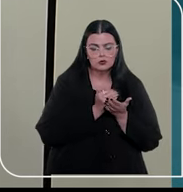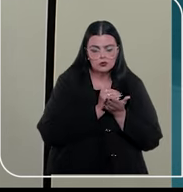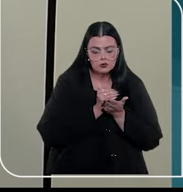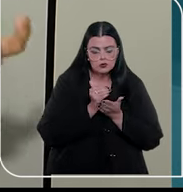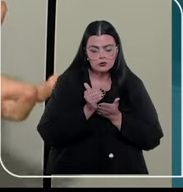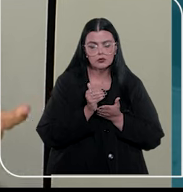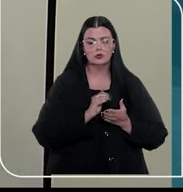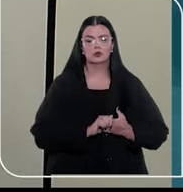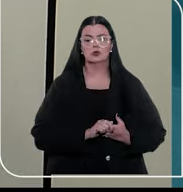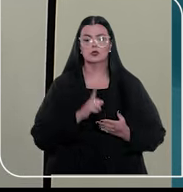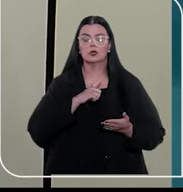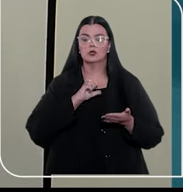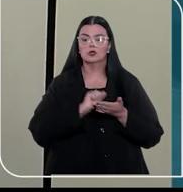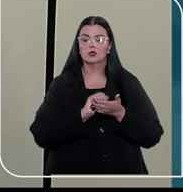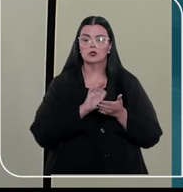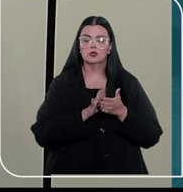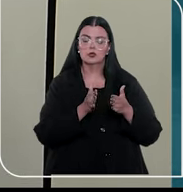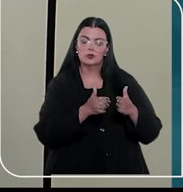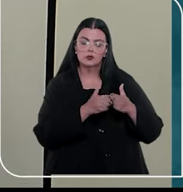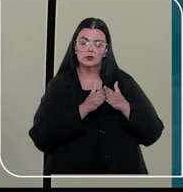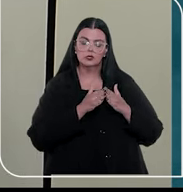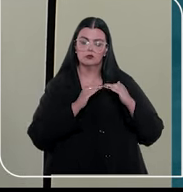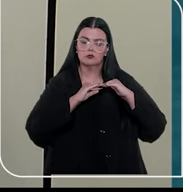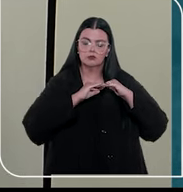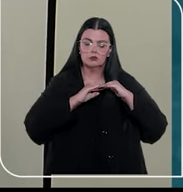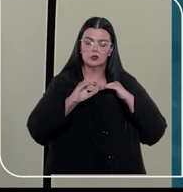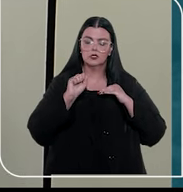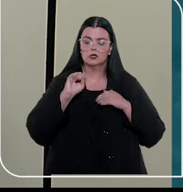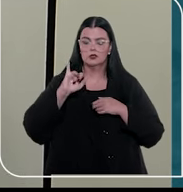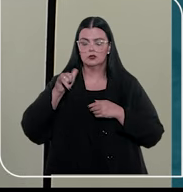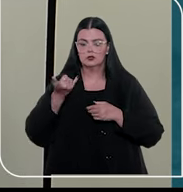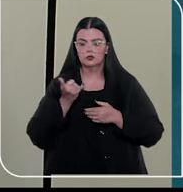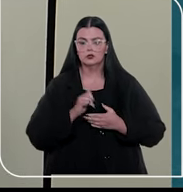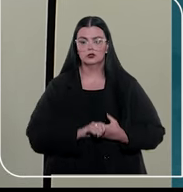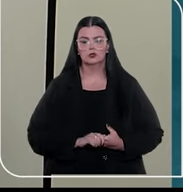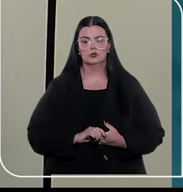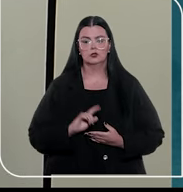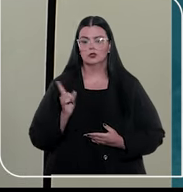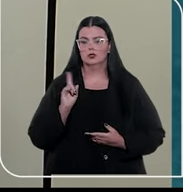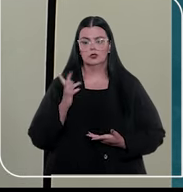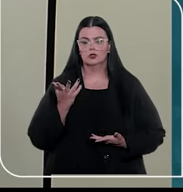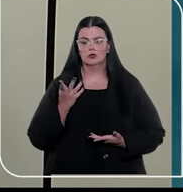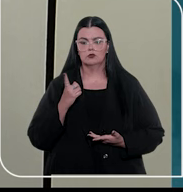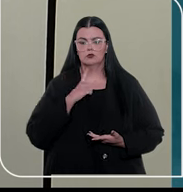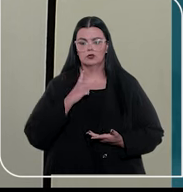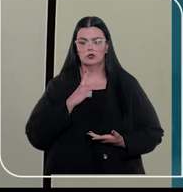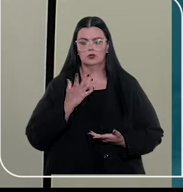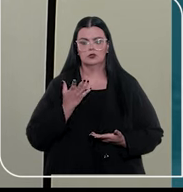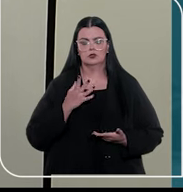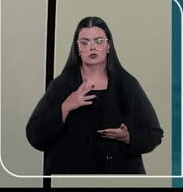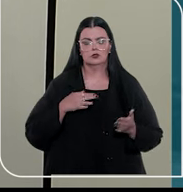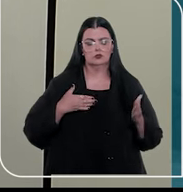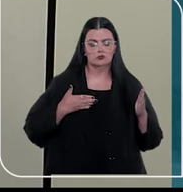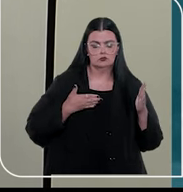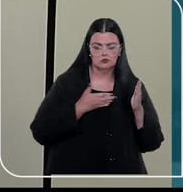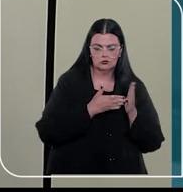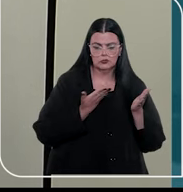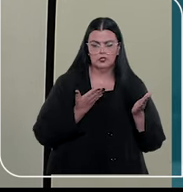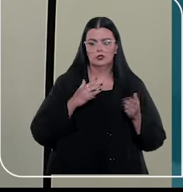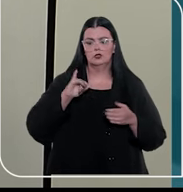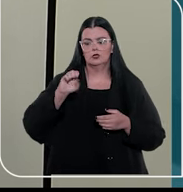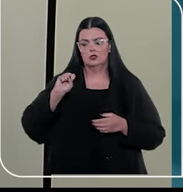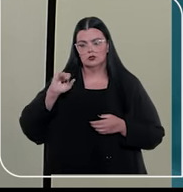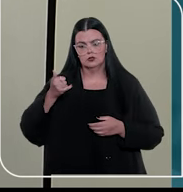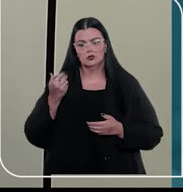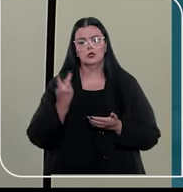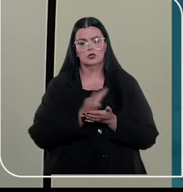As instâncias de origem que remetem esse pedido de uniformização ao STJ, ou seja, não cabe a interposição diretamente no STJ. Isso é até